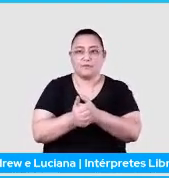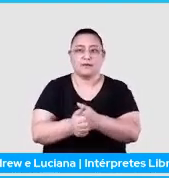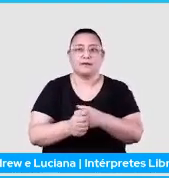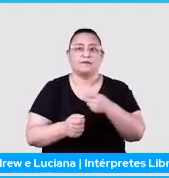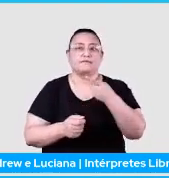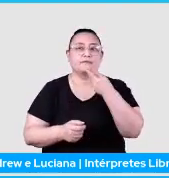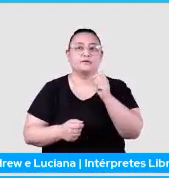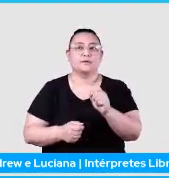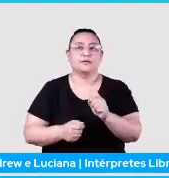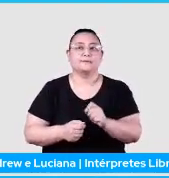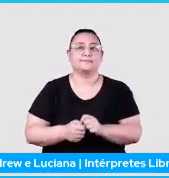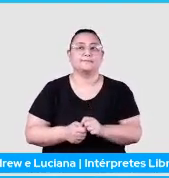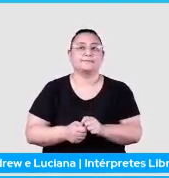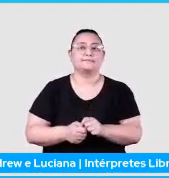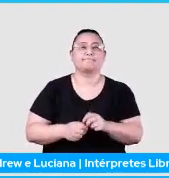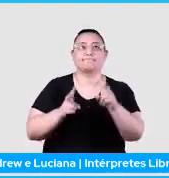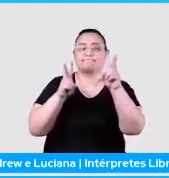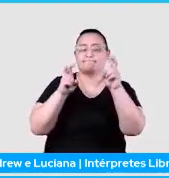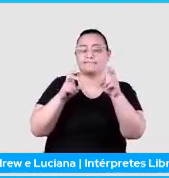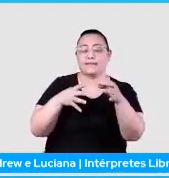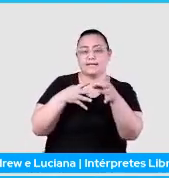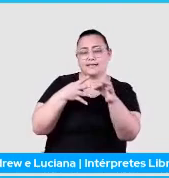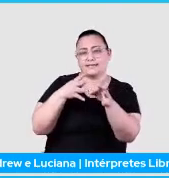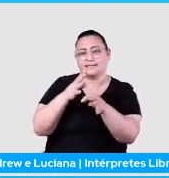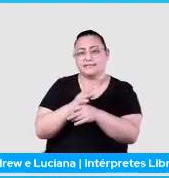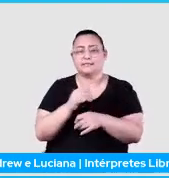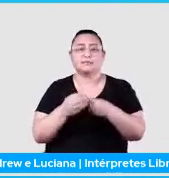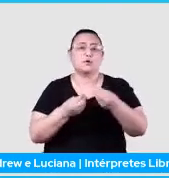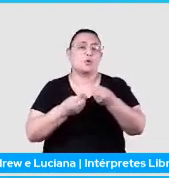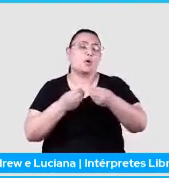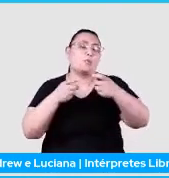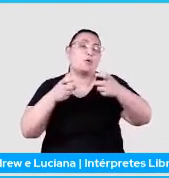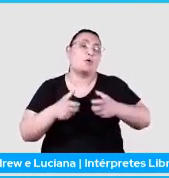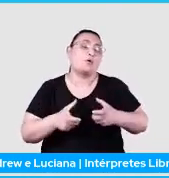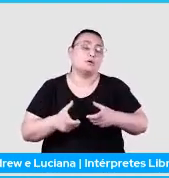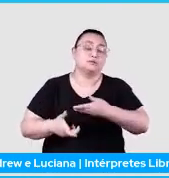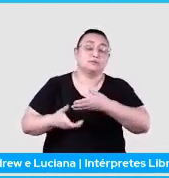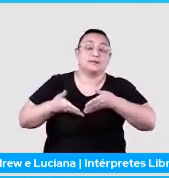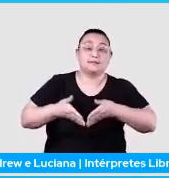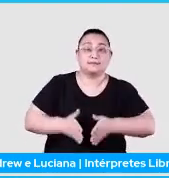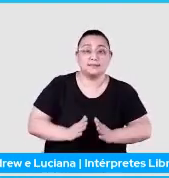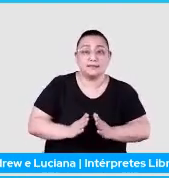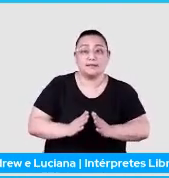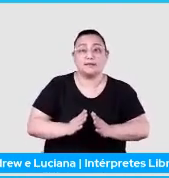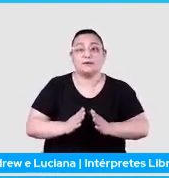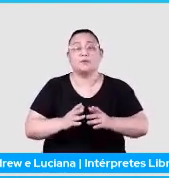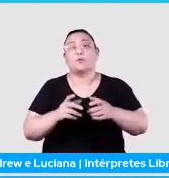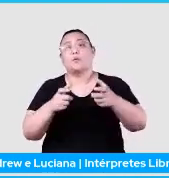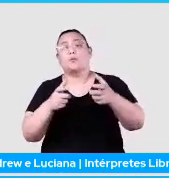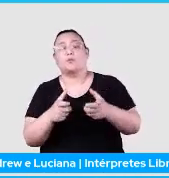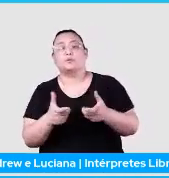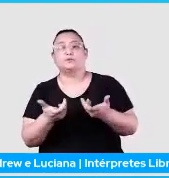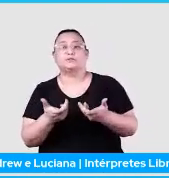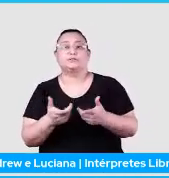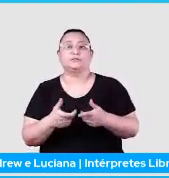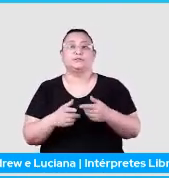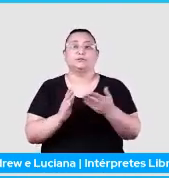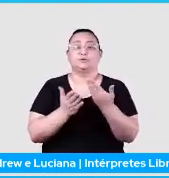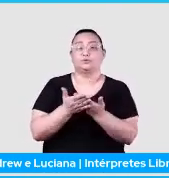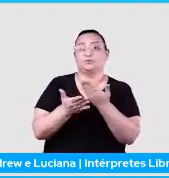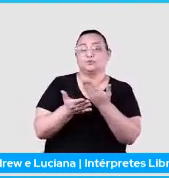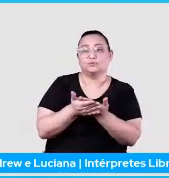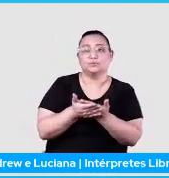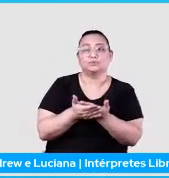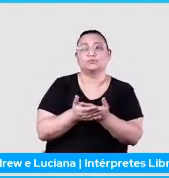seguintes características, como onde o Albert Einstein nasceu, onde ele estudou,